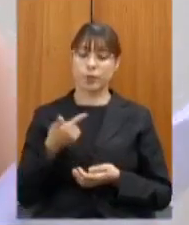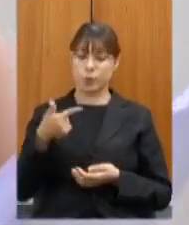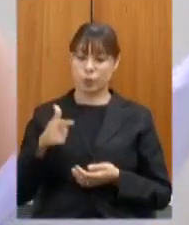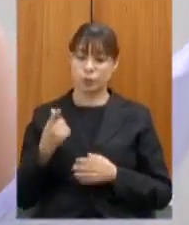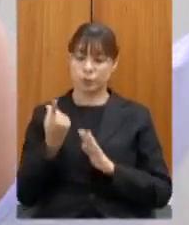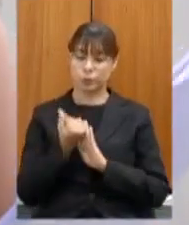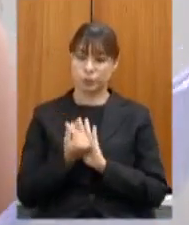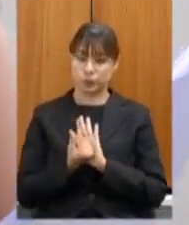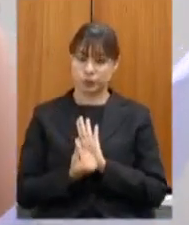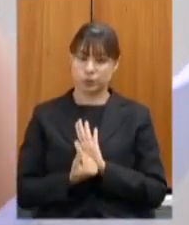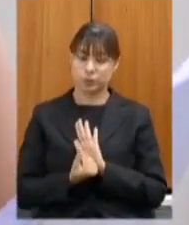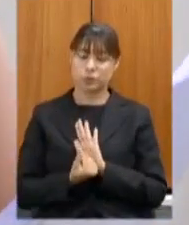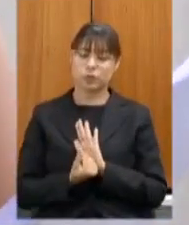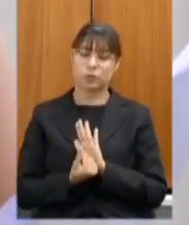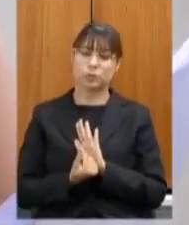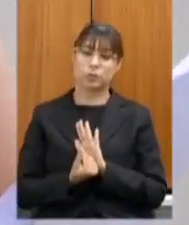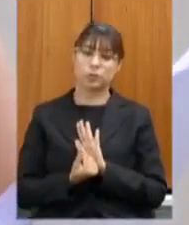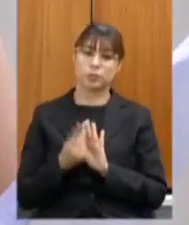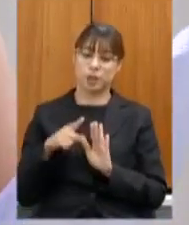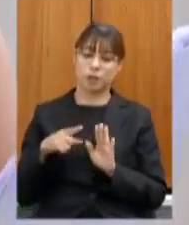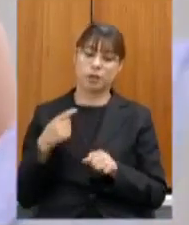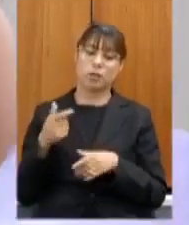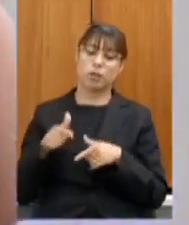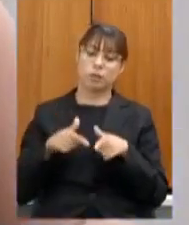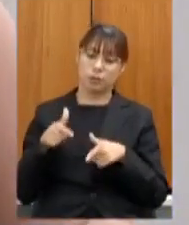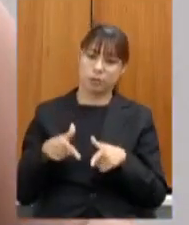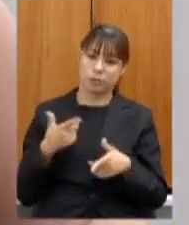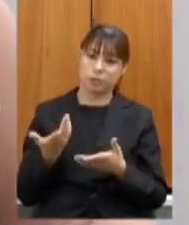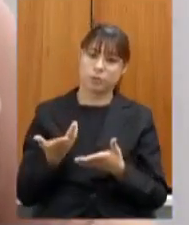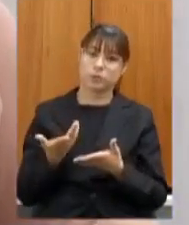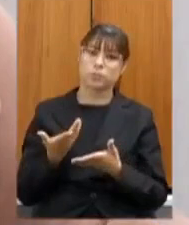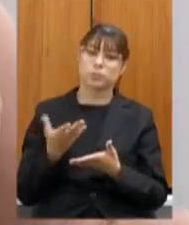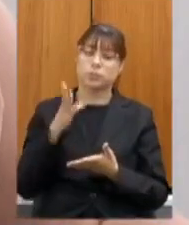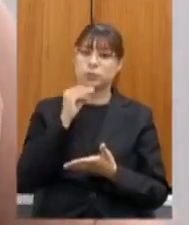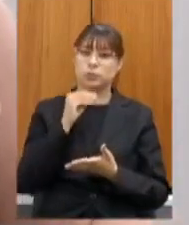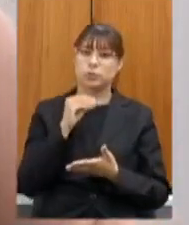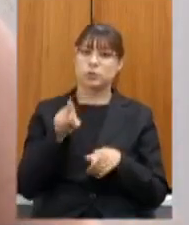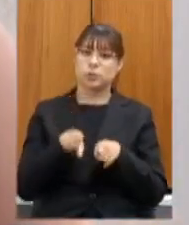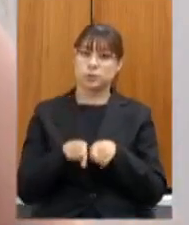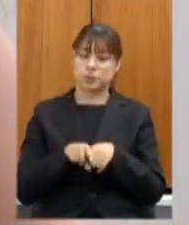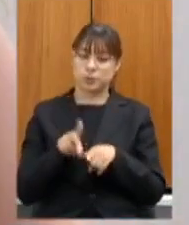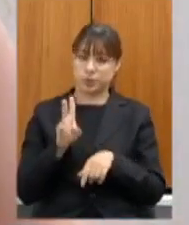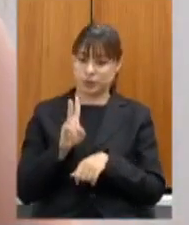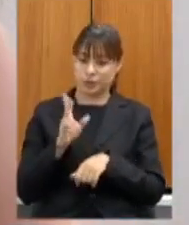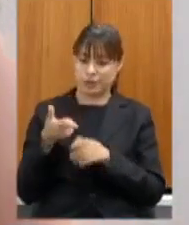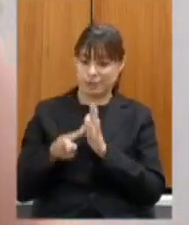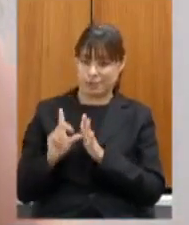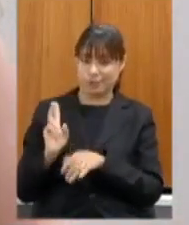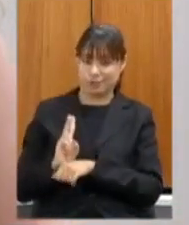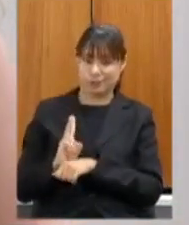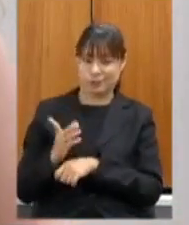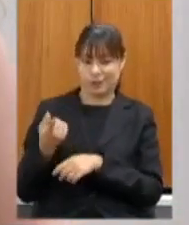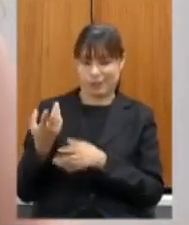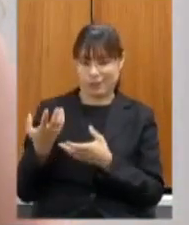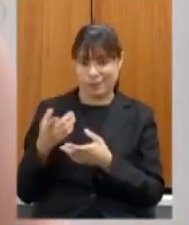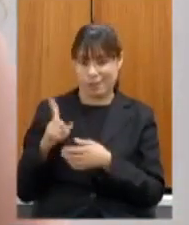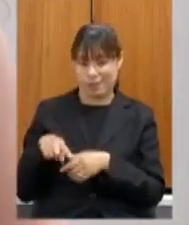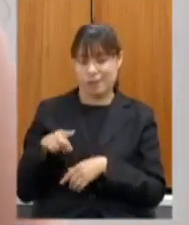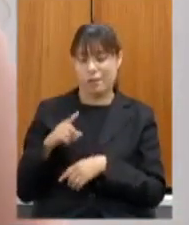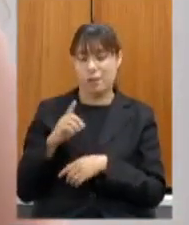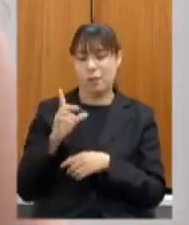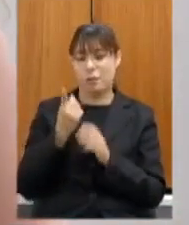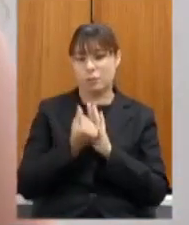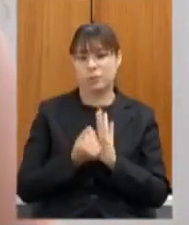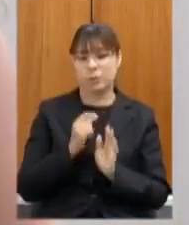orçamento da ação de mão de obra também prevista no orçamento fixado em um bilhão